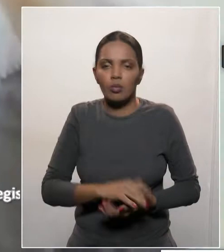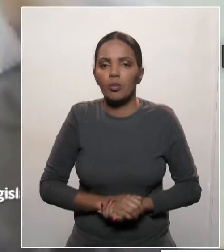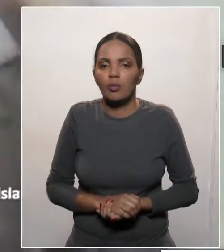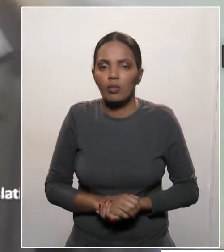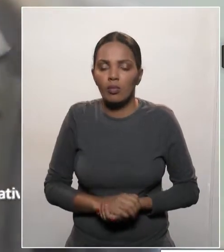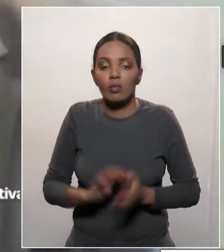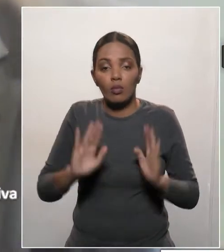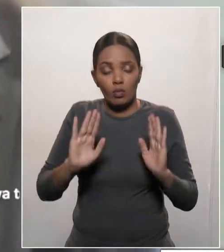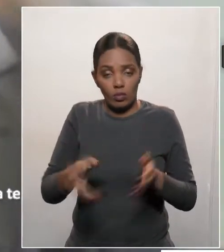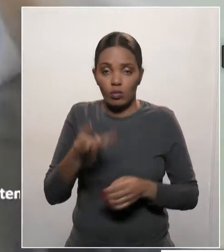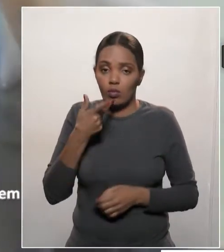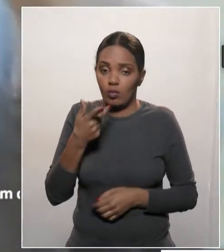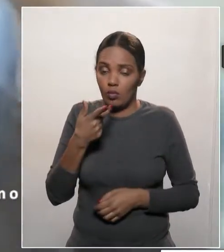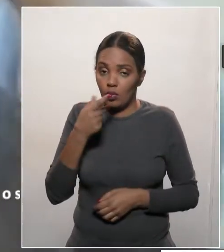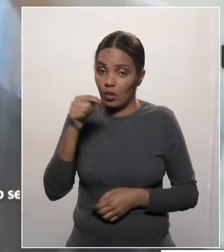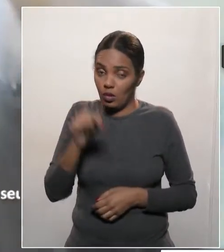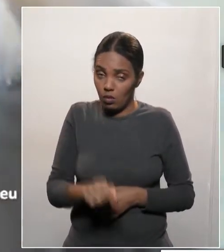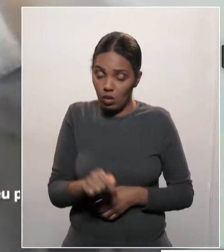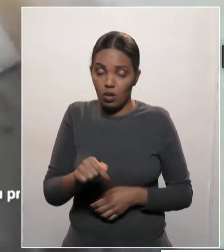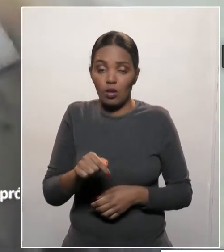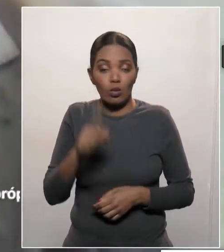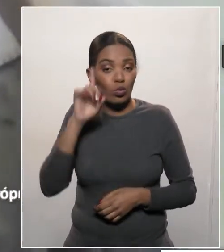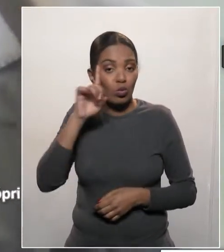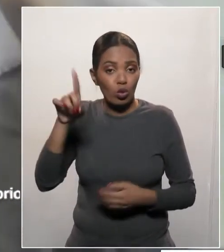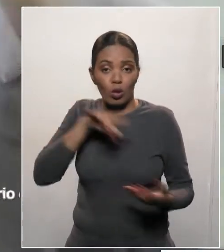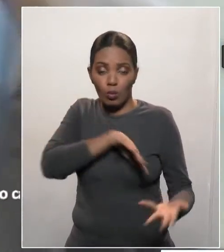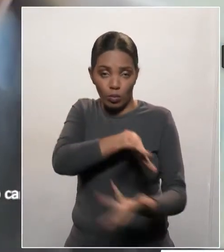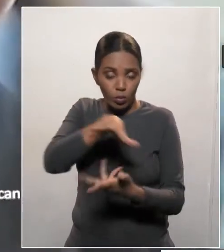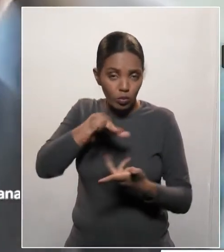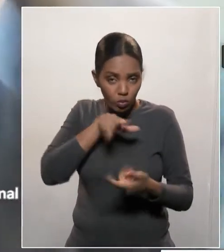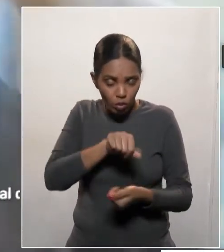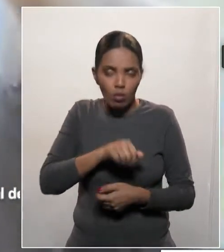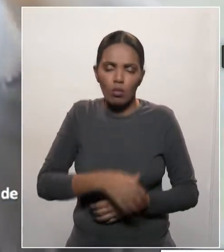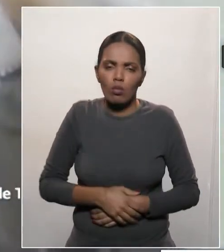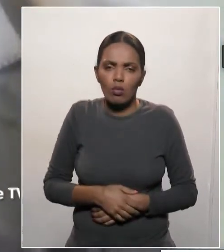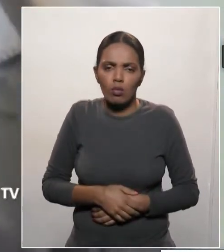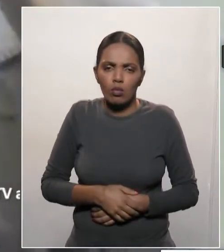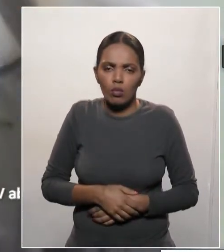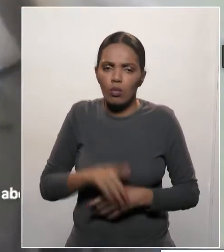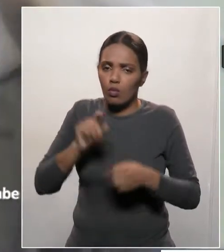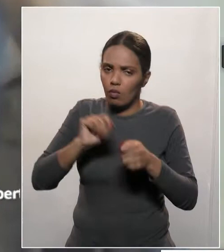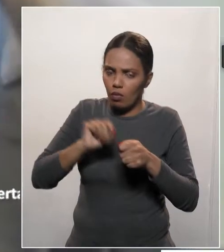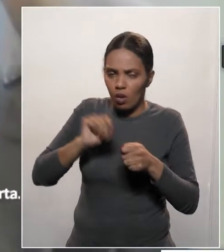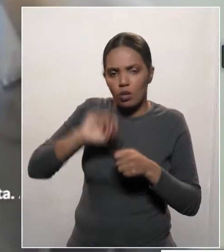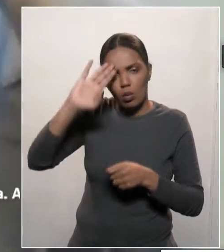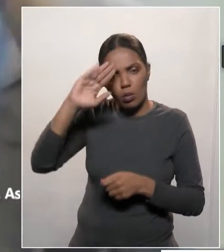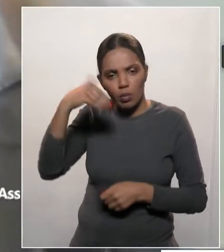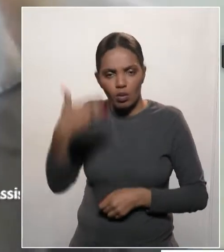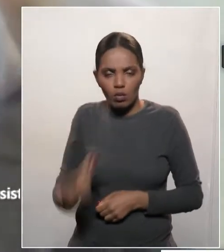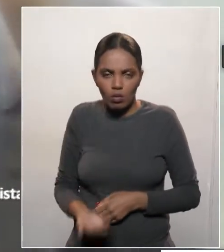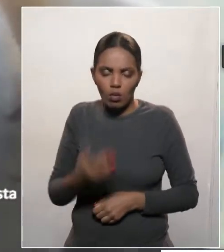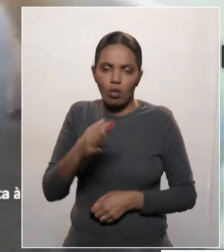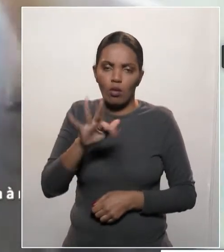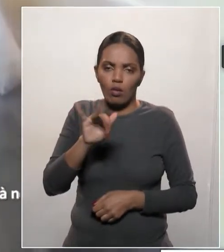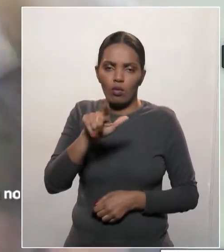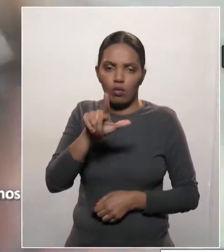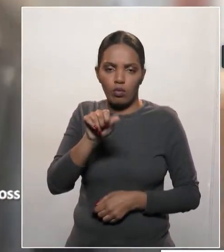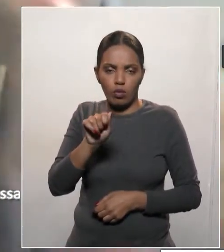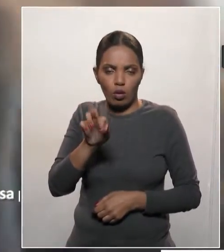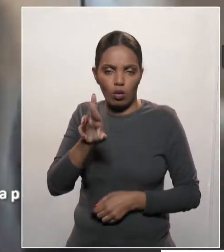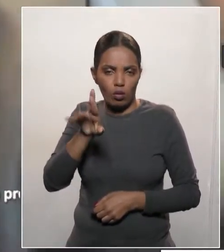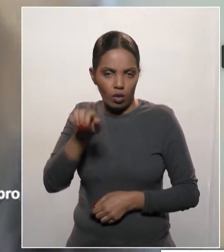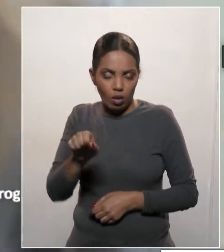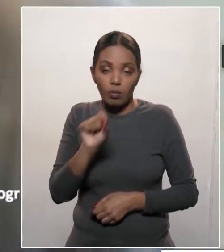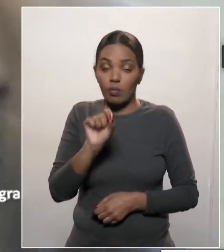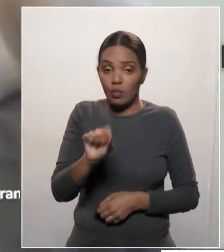Já foi dito aí e é sabido que esse Dia Internacional faz uma homenagem à Florence Natingale. Inclusive, quem for